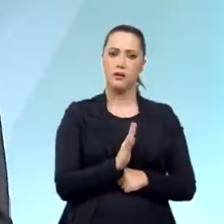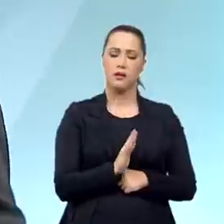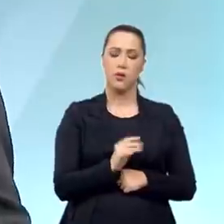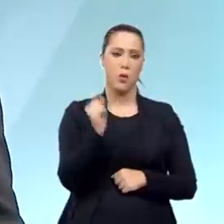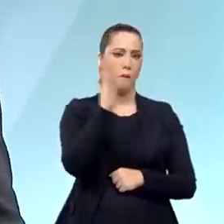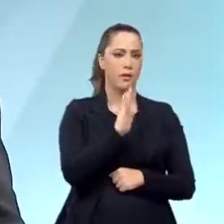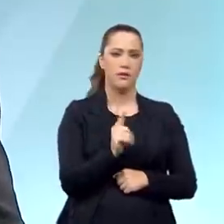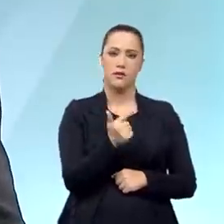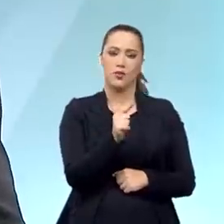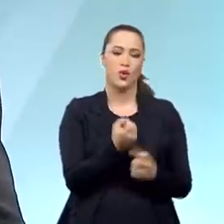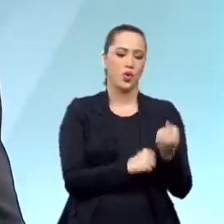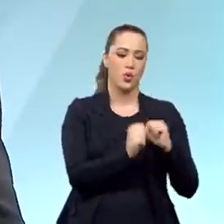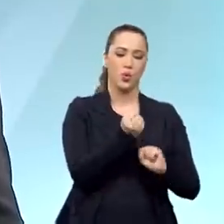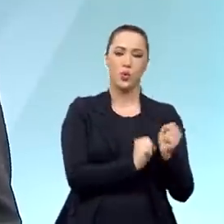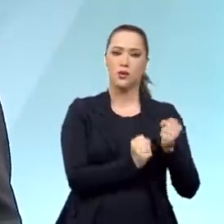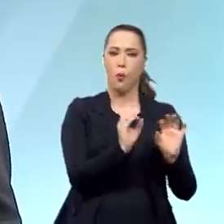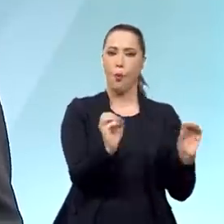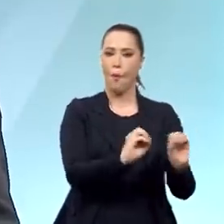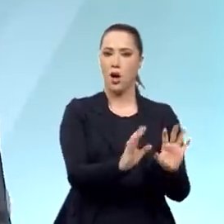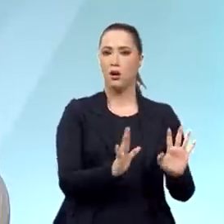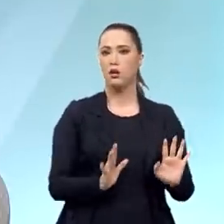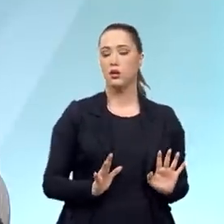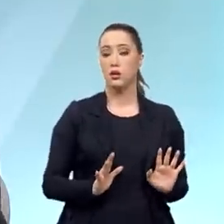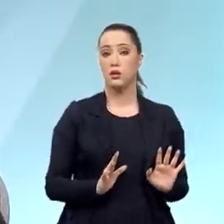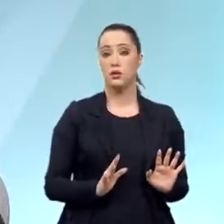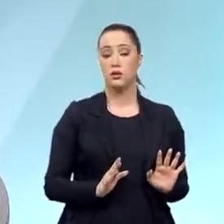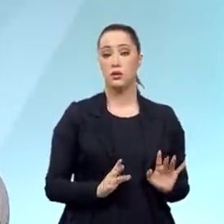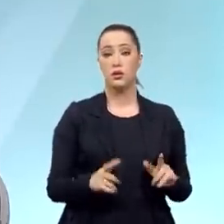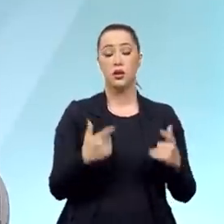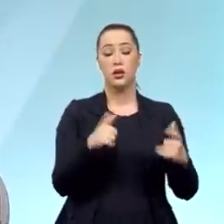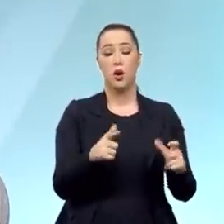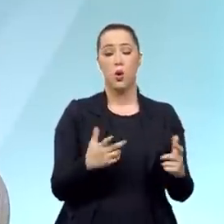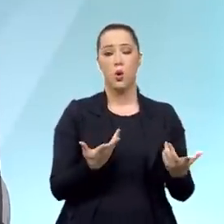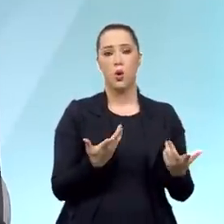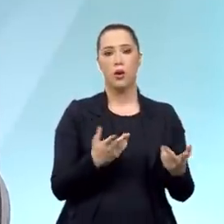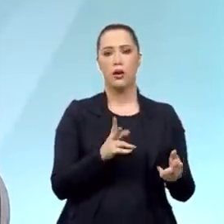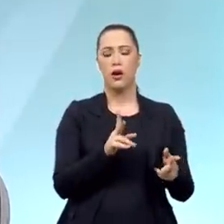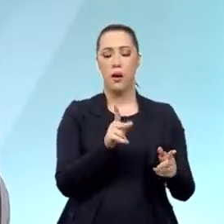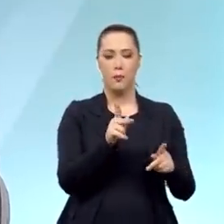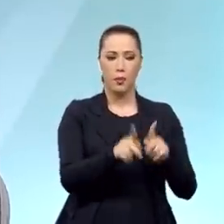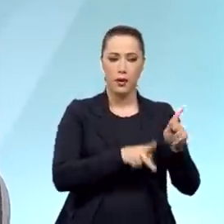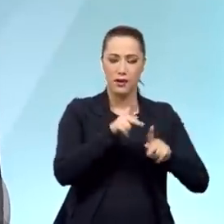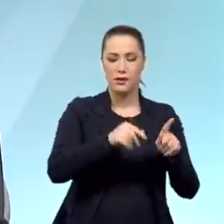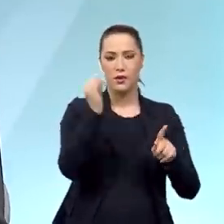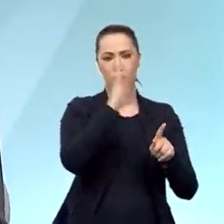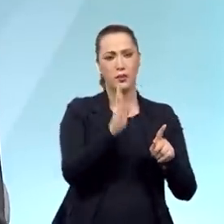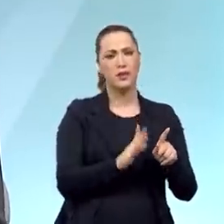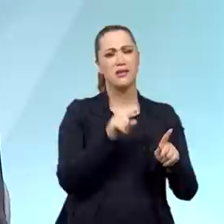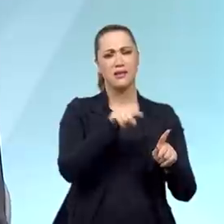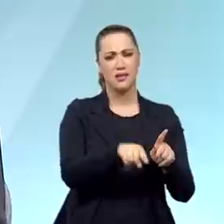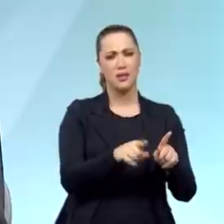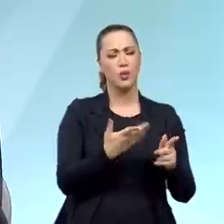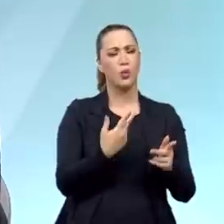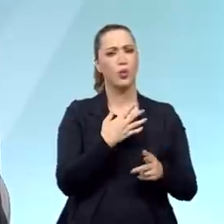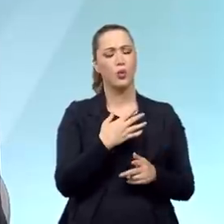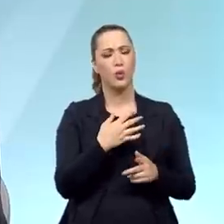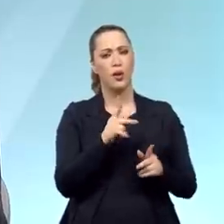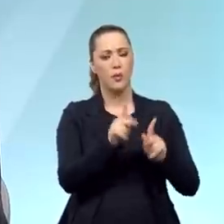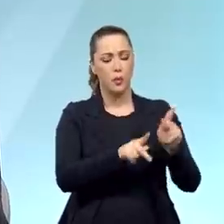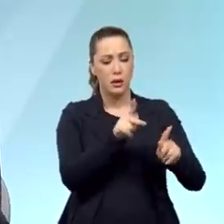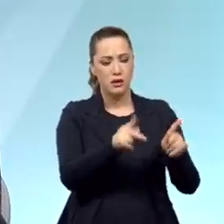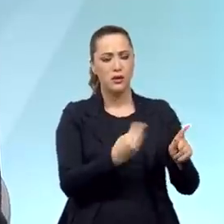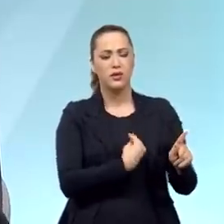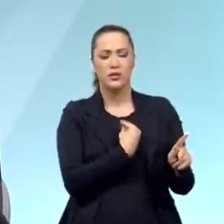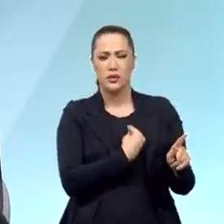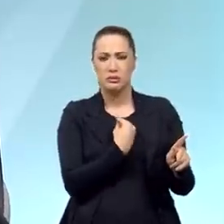não era um país industrializado, né? Então, o estado sanitário da população brasileira não era bom. E